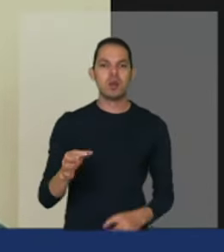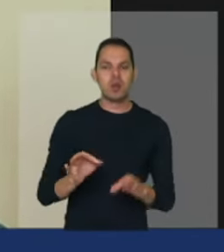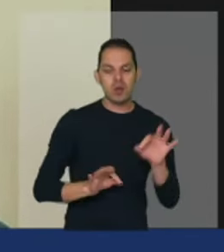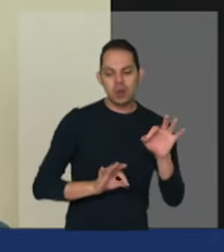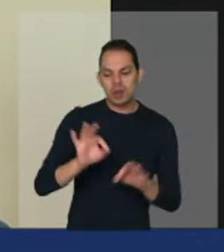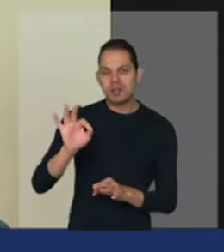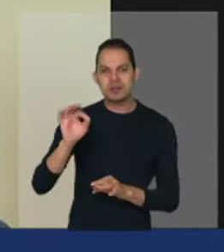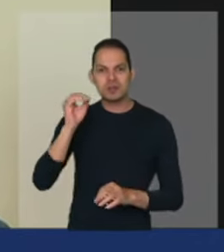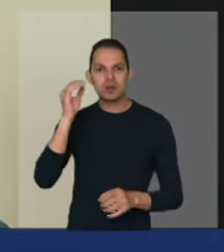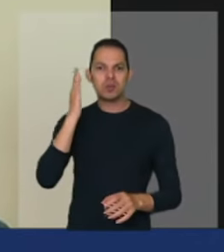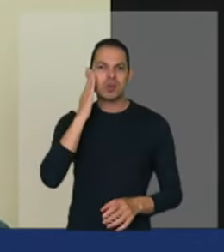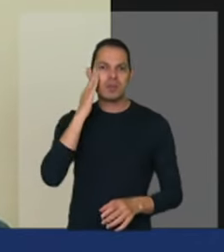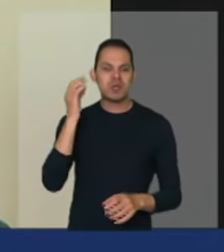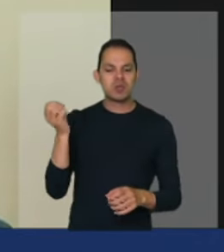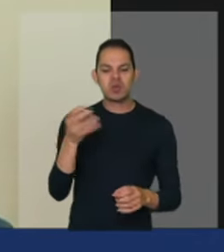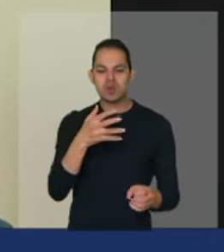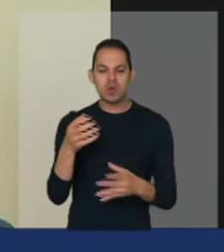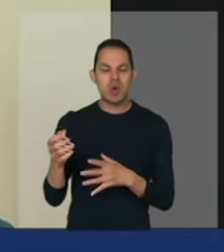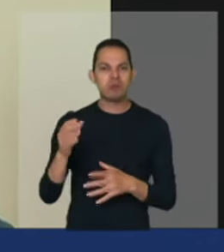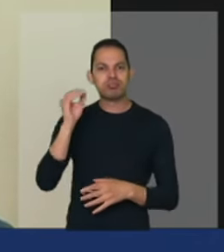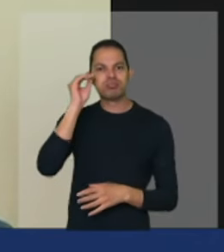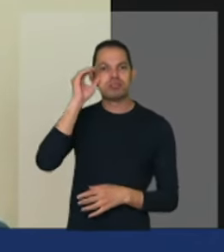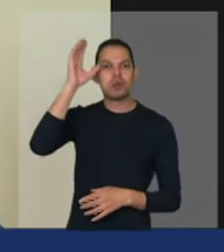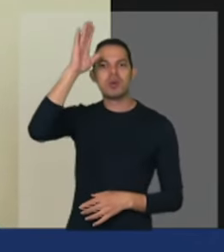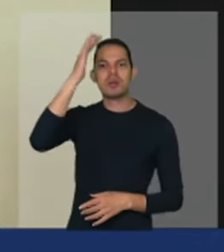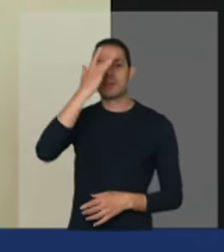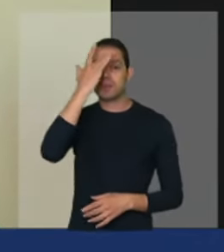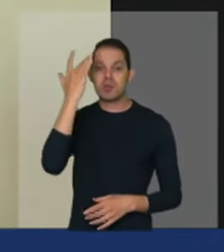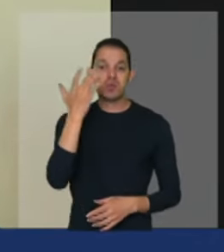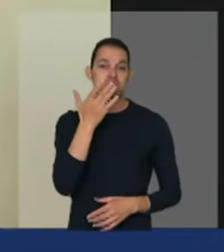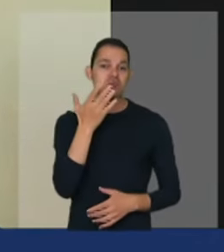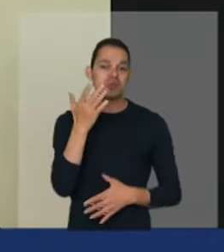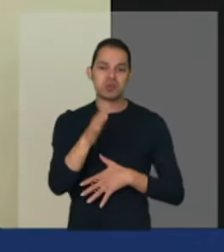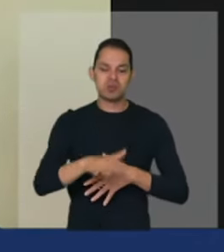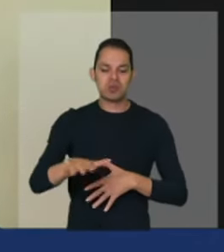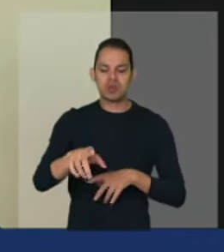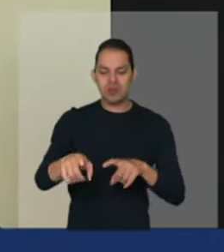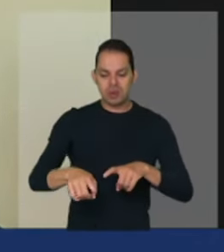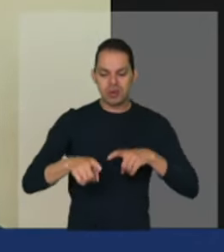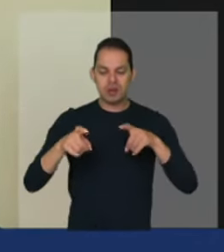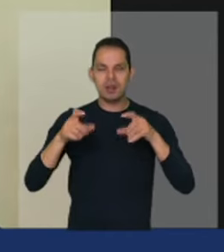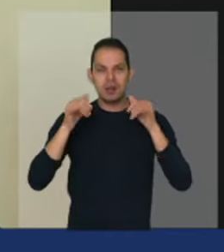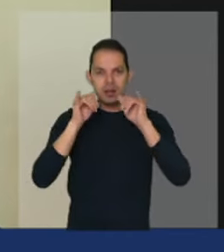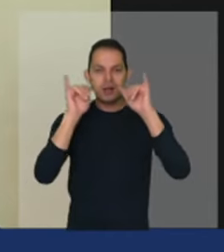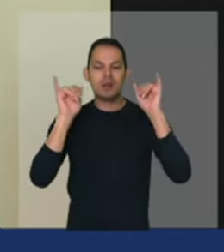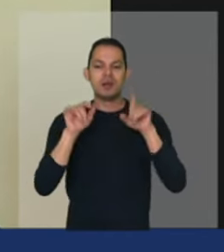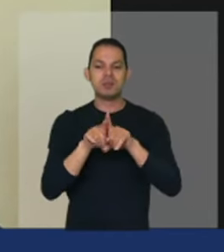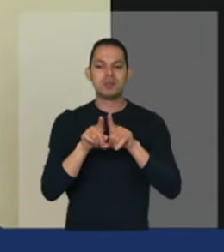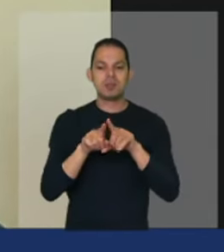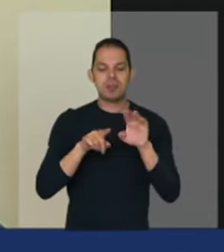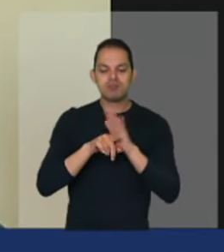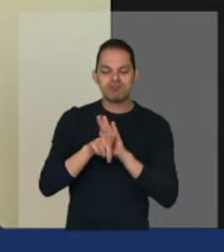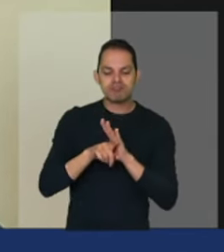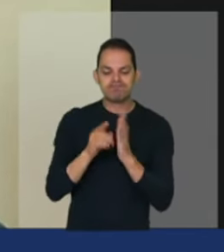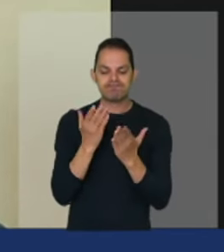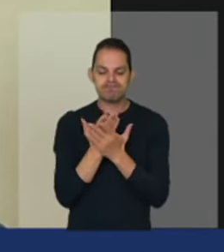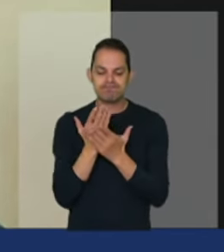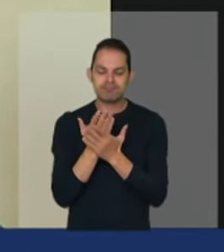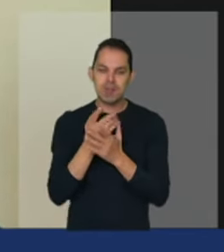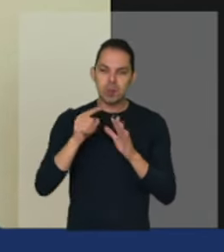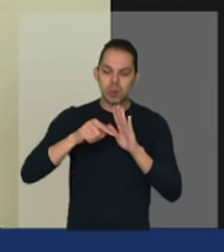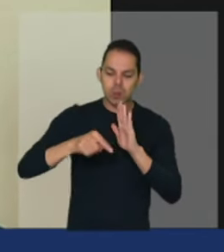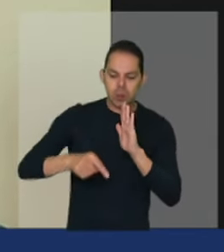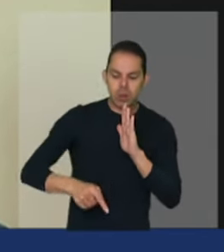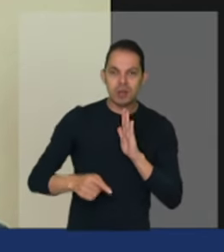saberes a partir do conhecimento do homem da mulher do campo conhecimento da inovação da pesquisa nós tenhamos ali novos